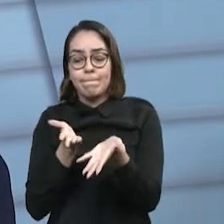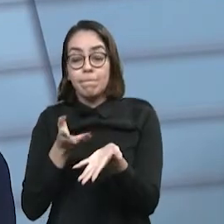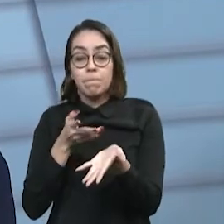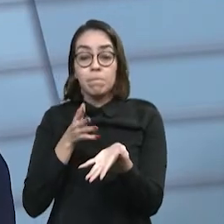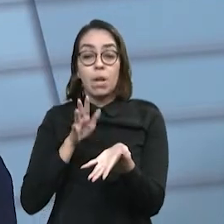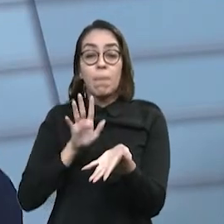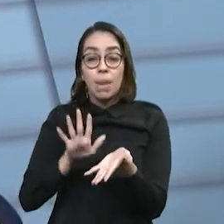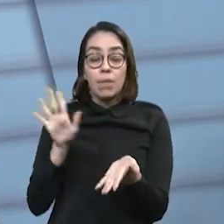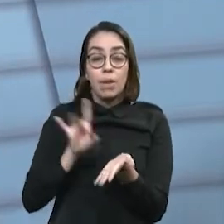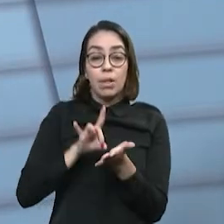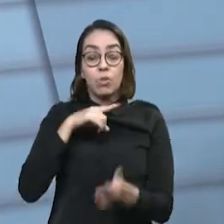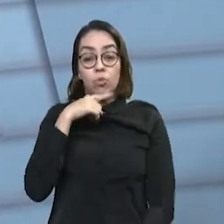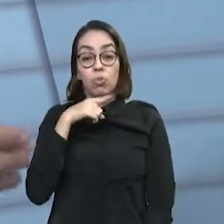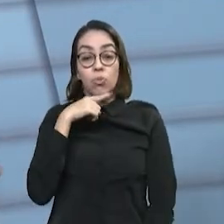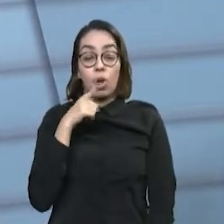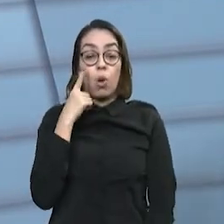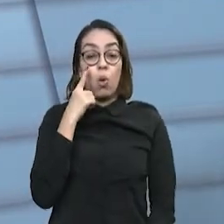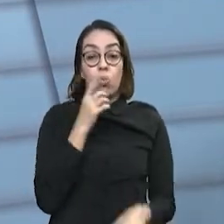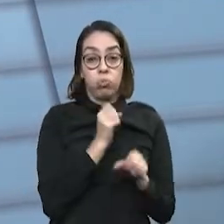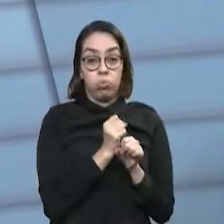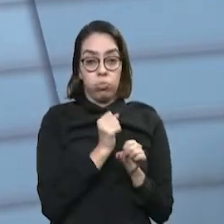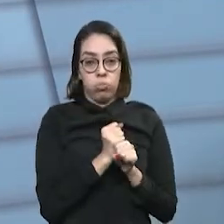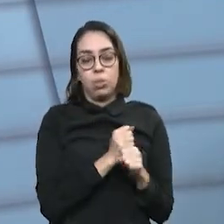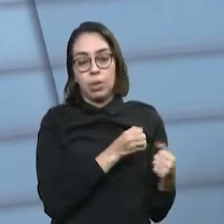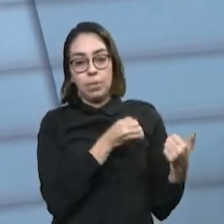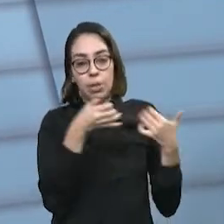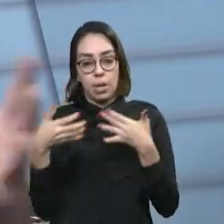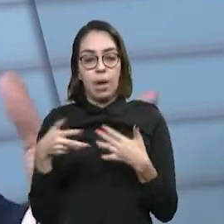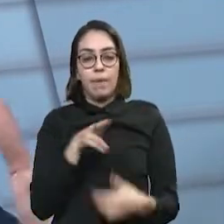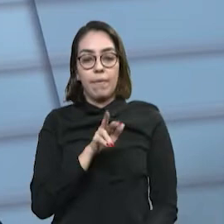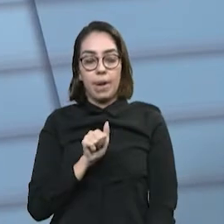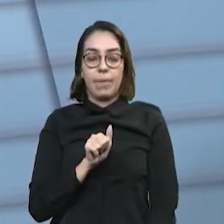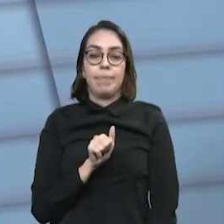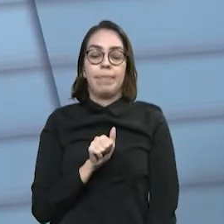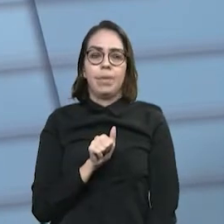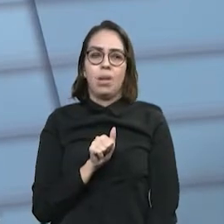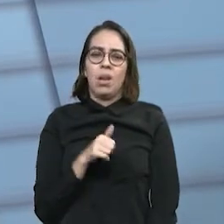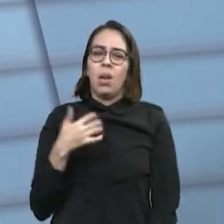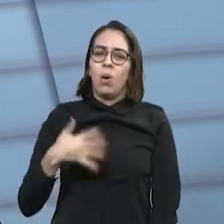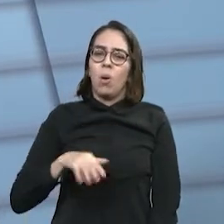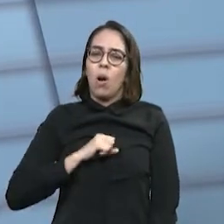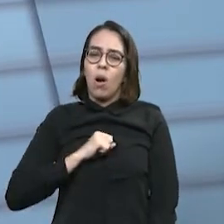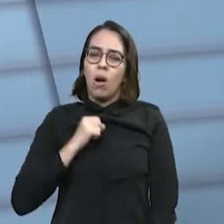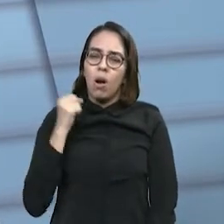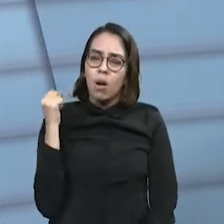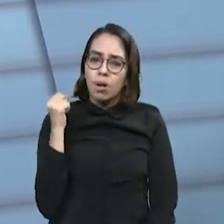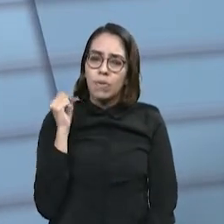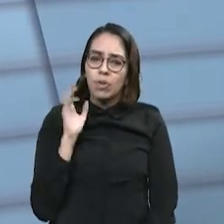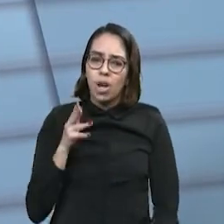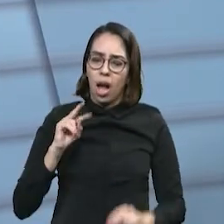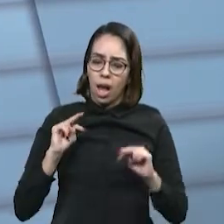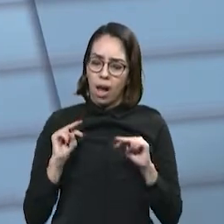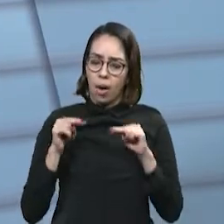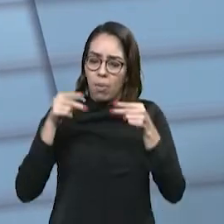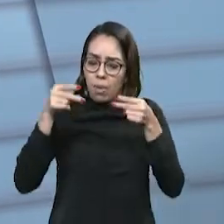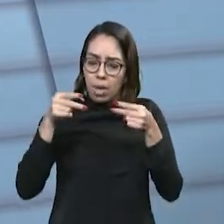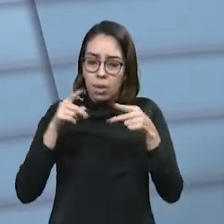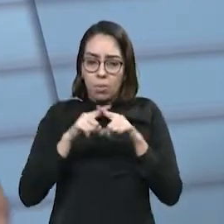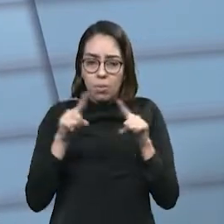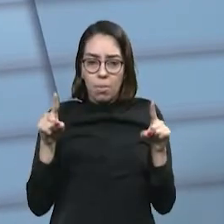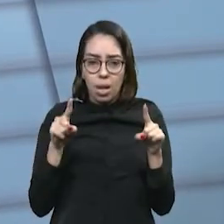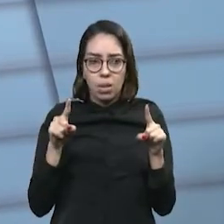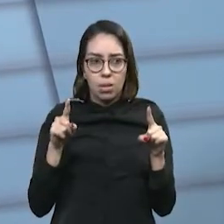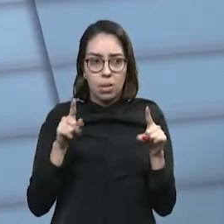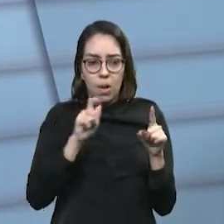com relação a essas transações, que o Ailton vai poder esclarecer, mas que é um absurdo o aumento depois que passa o que você está em franco